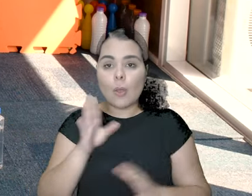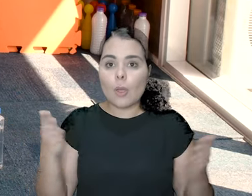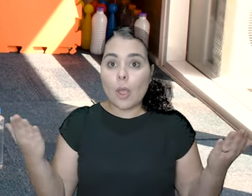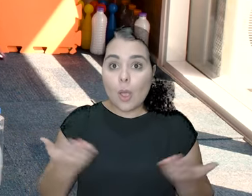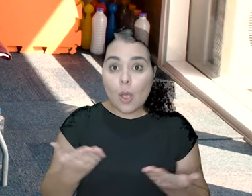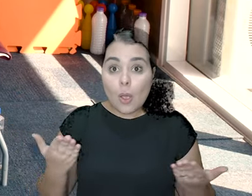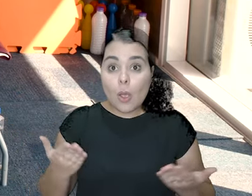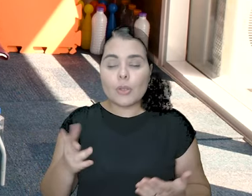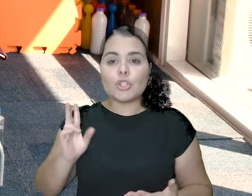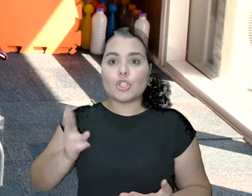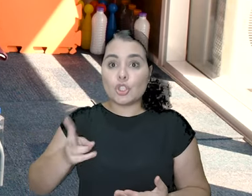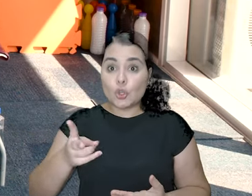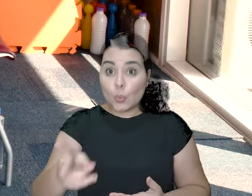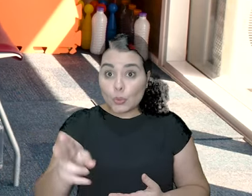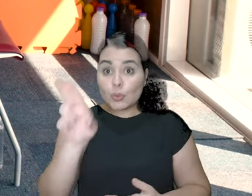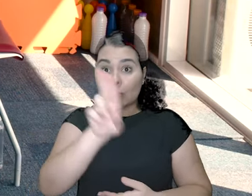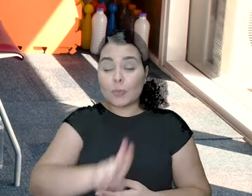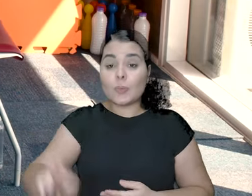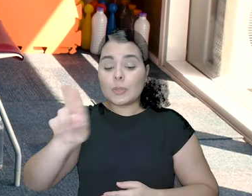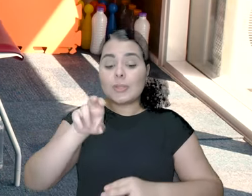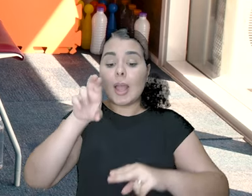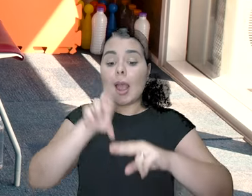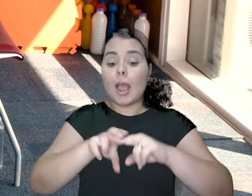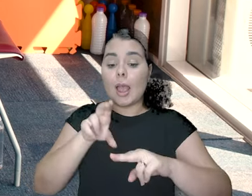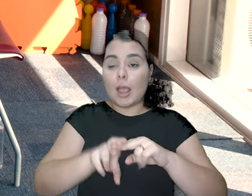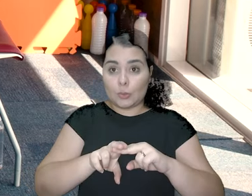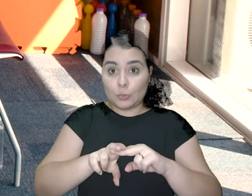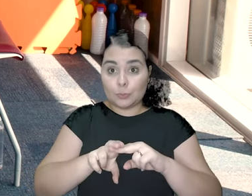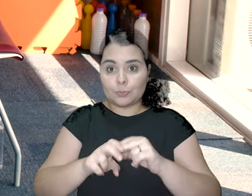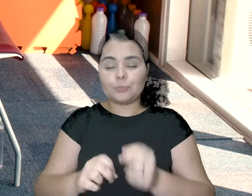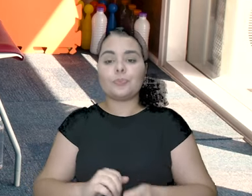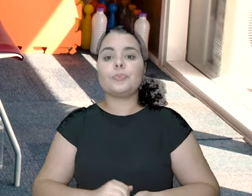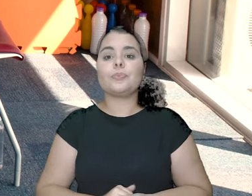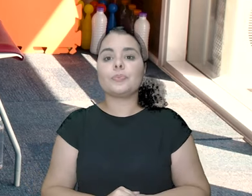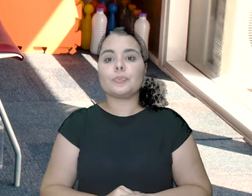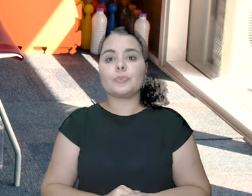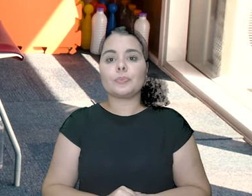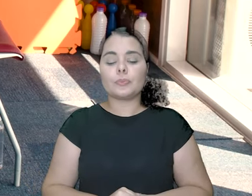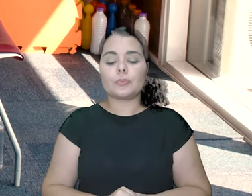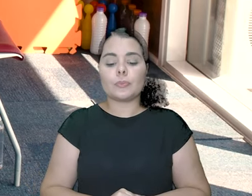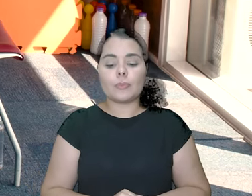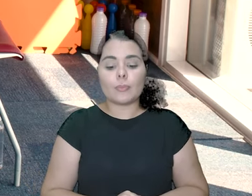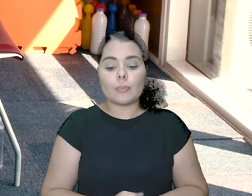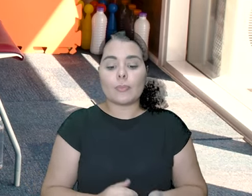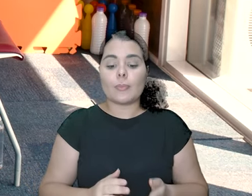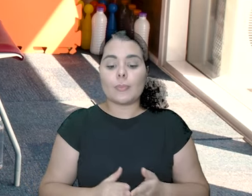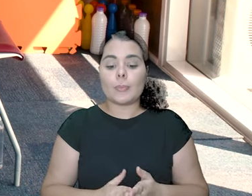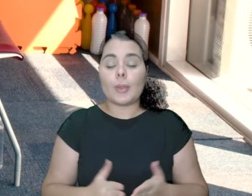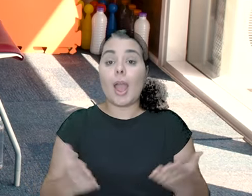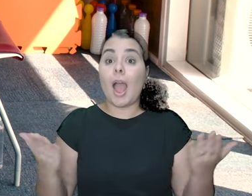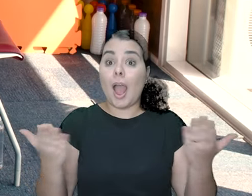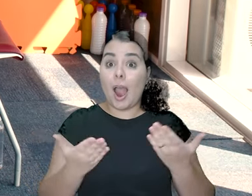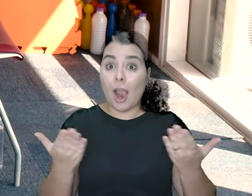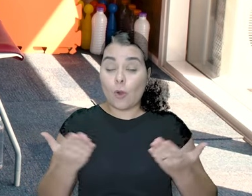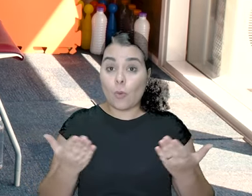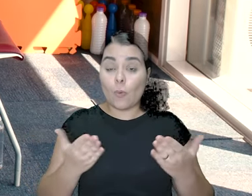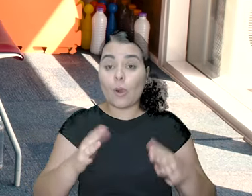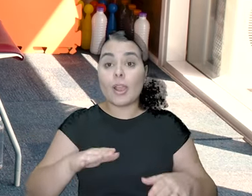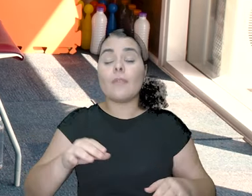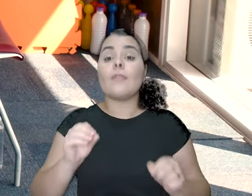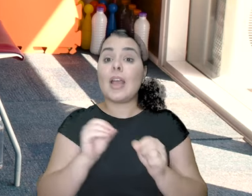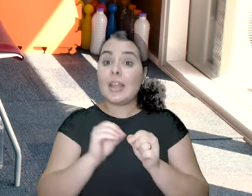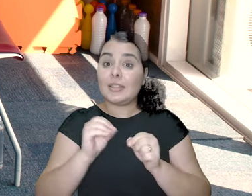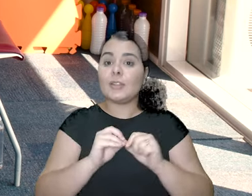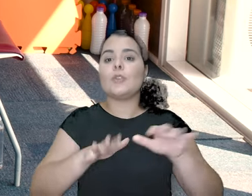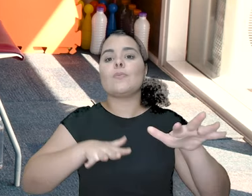Legal! Agora, a vai continuar com essa cadeira aqui do lado. Braço para o lado. Essa mão